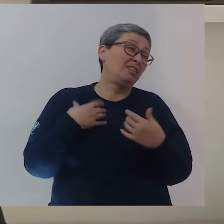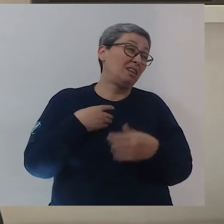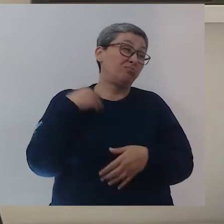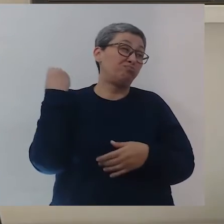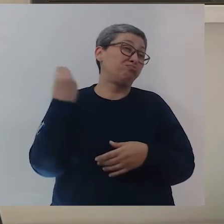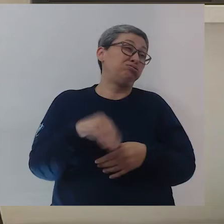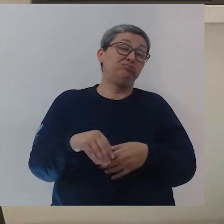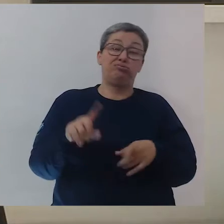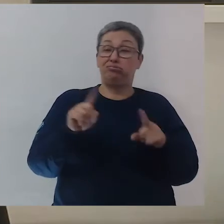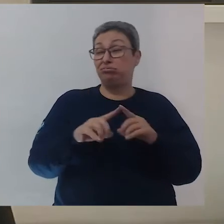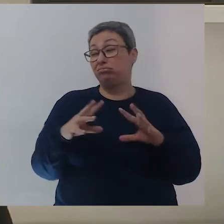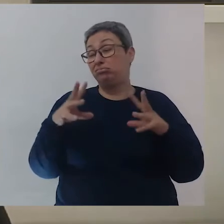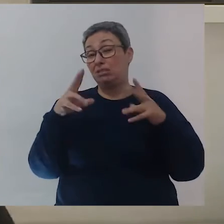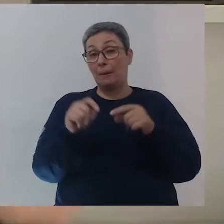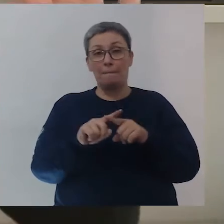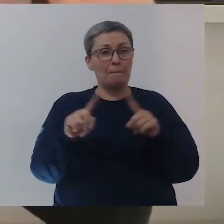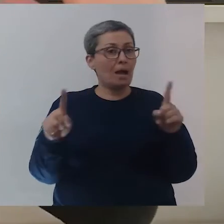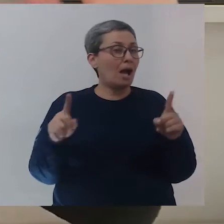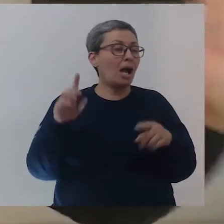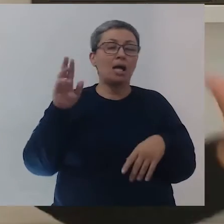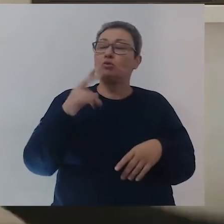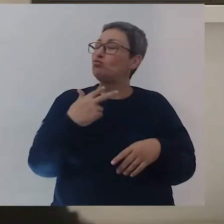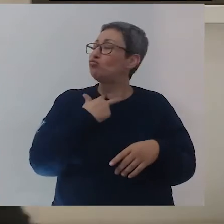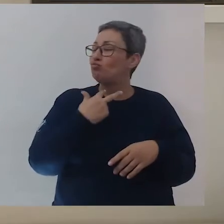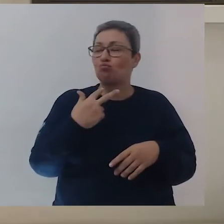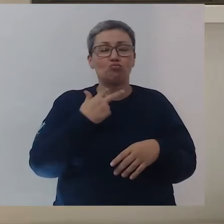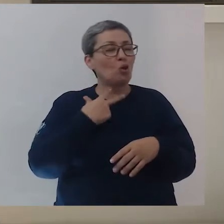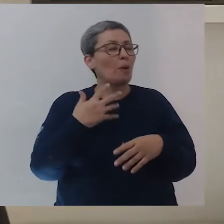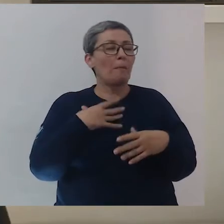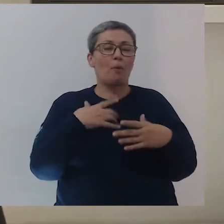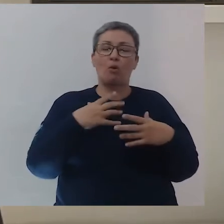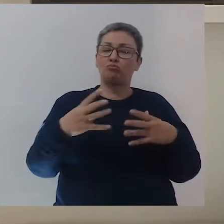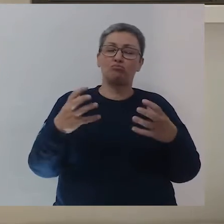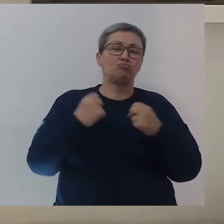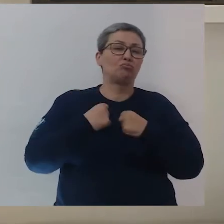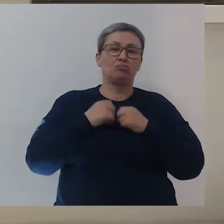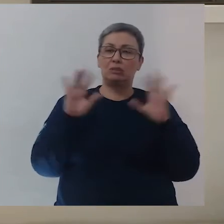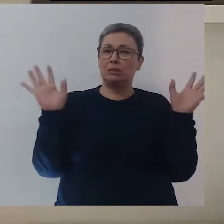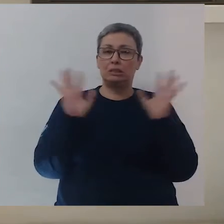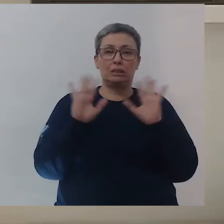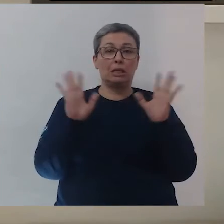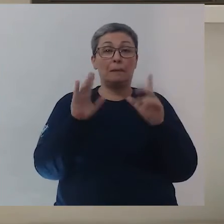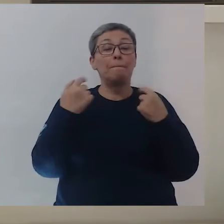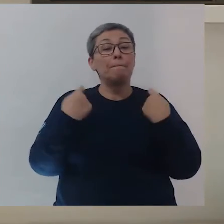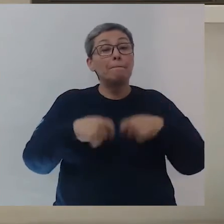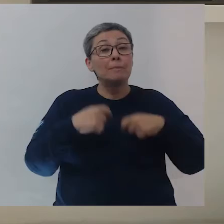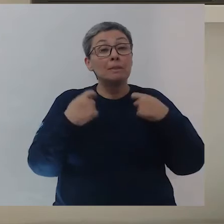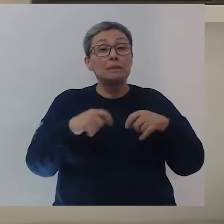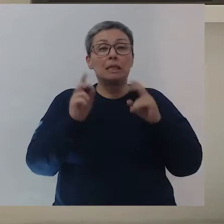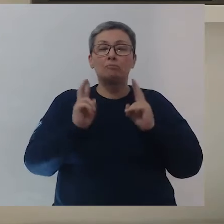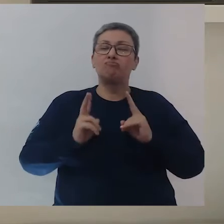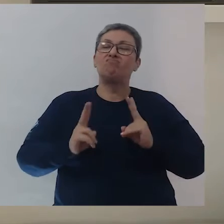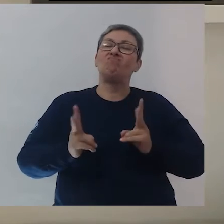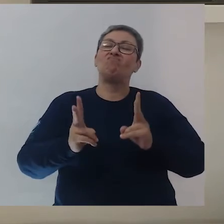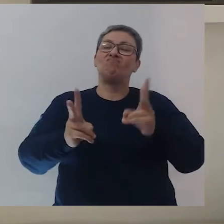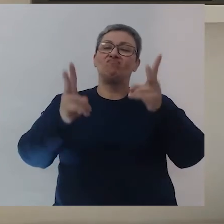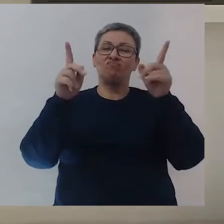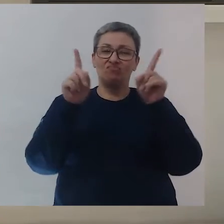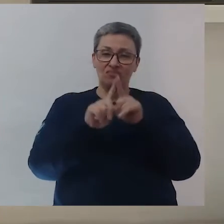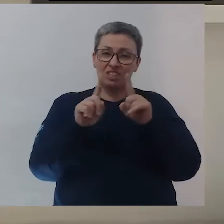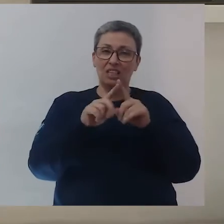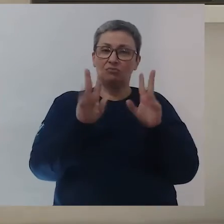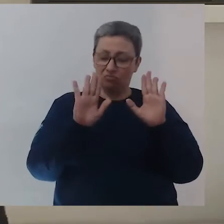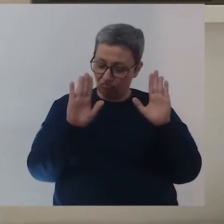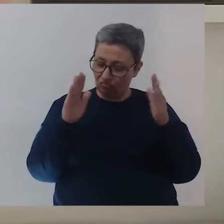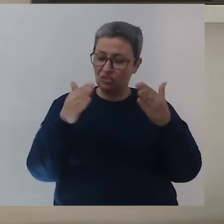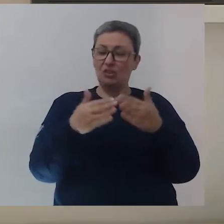desistir, né? De tudo. Mas a gente não pode deixar o desânimo abater a gente, tá bom? A gente precisa sempre seguir em frente, ter